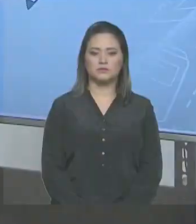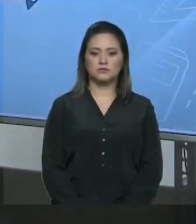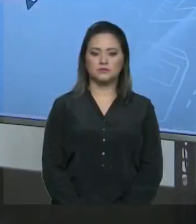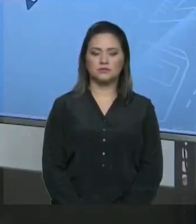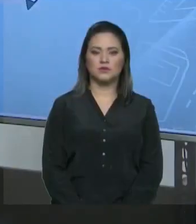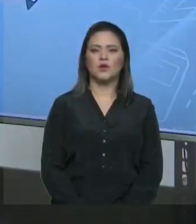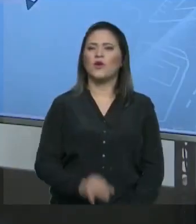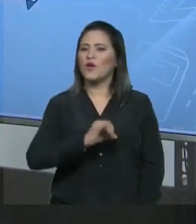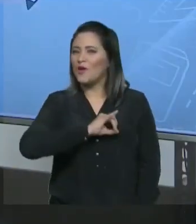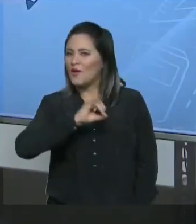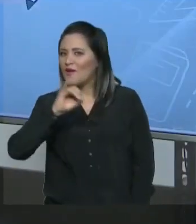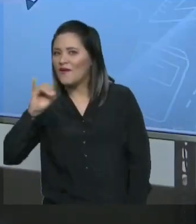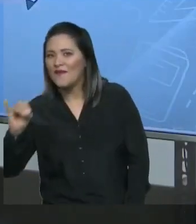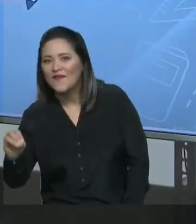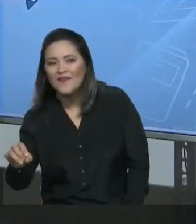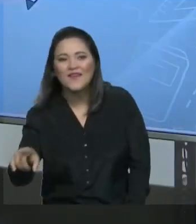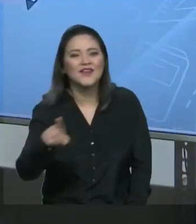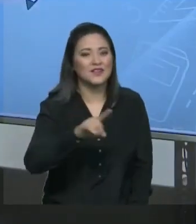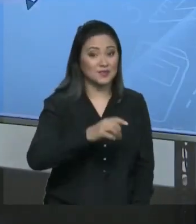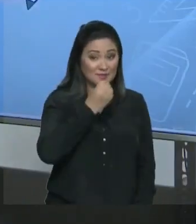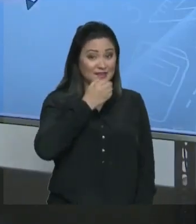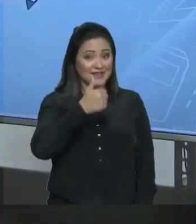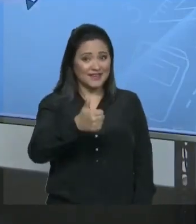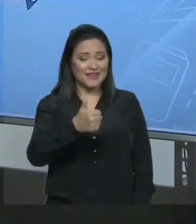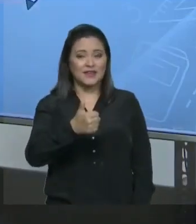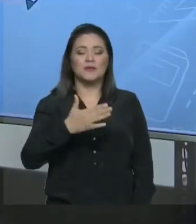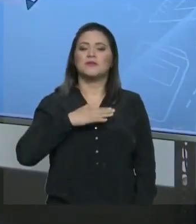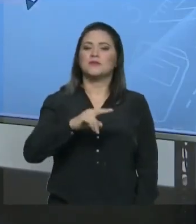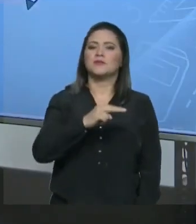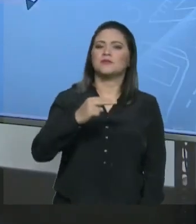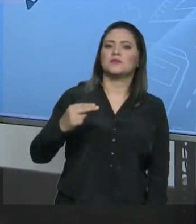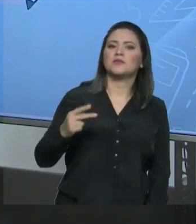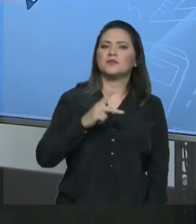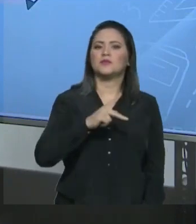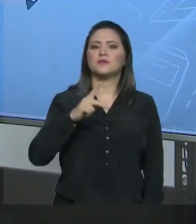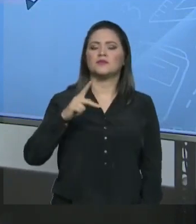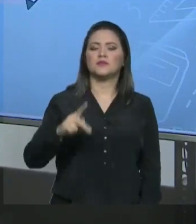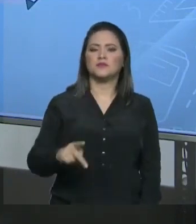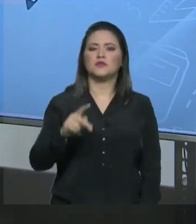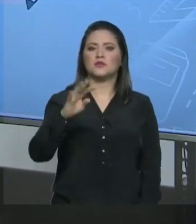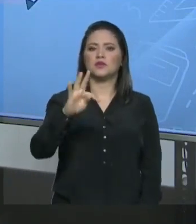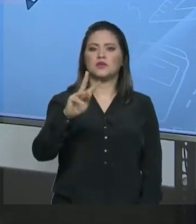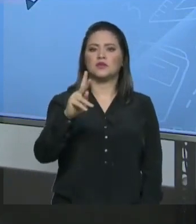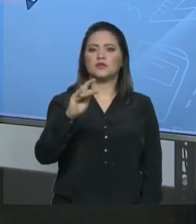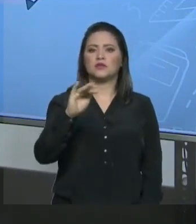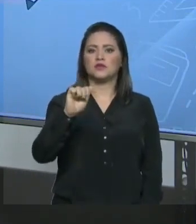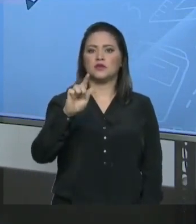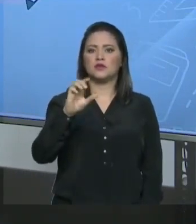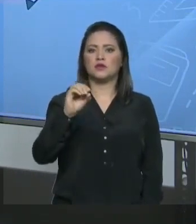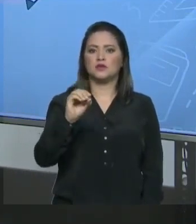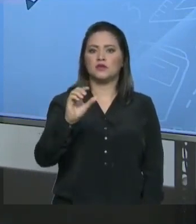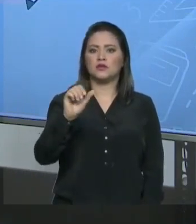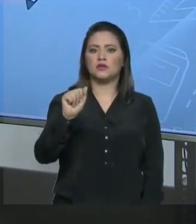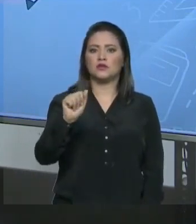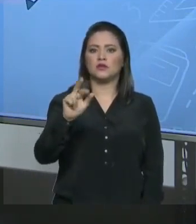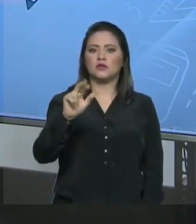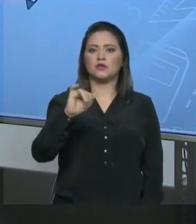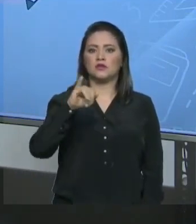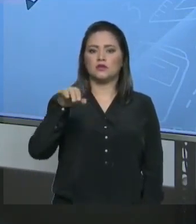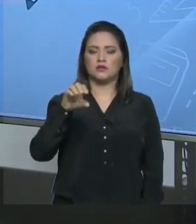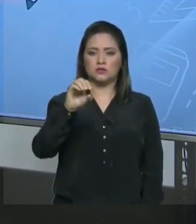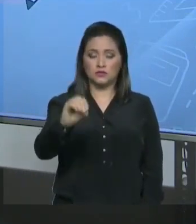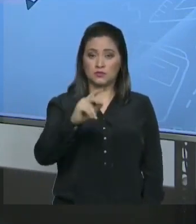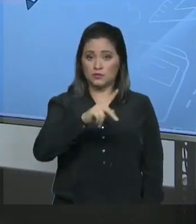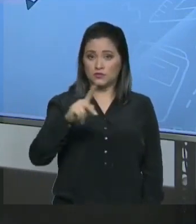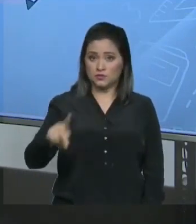Fala minha turma, tudo bom com vocês? Sou o professor Tiago Araújo, professor de matemática com mais uma aula top